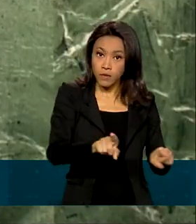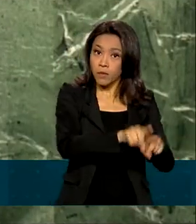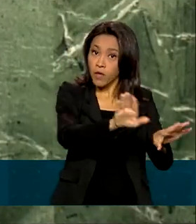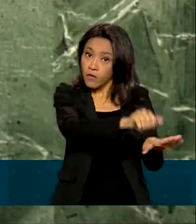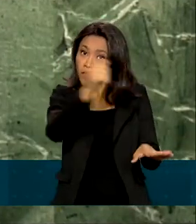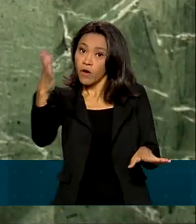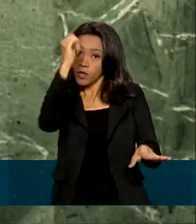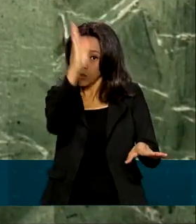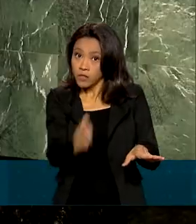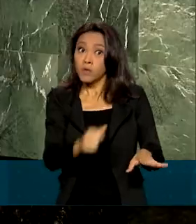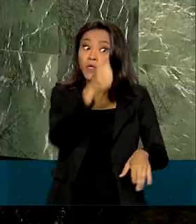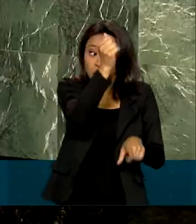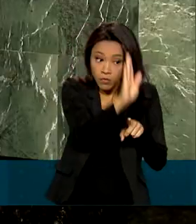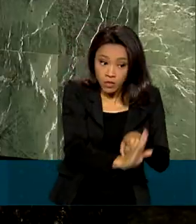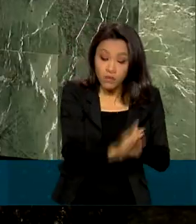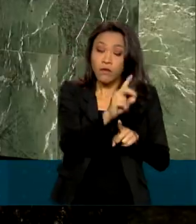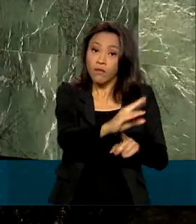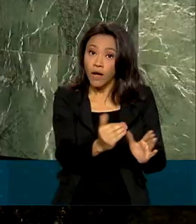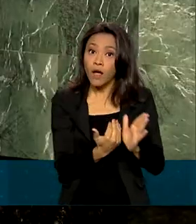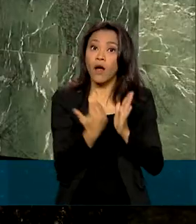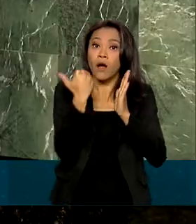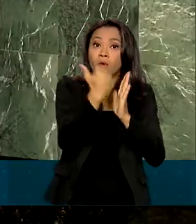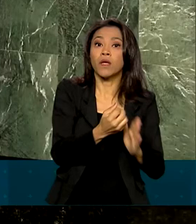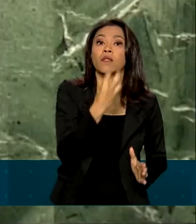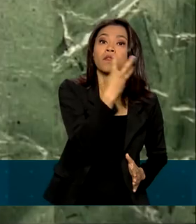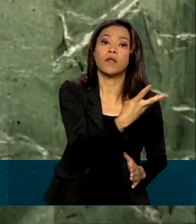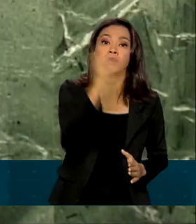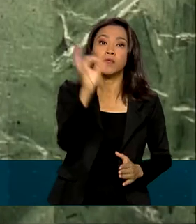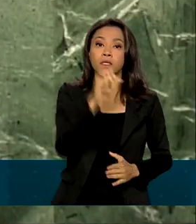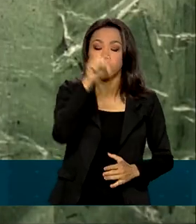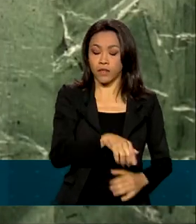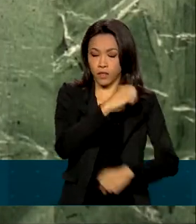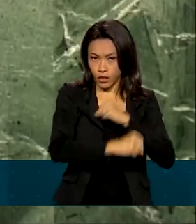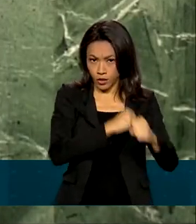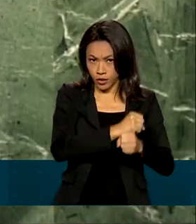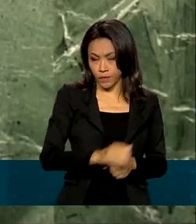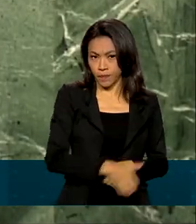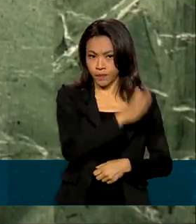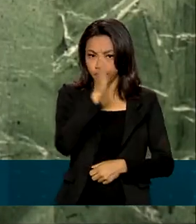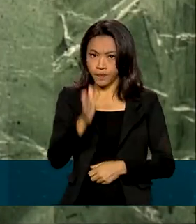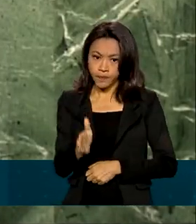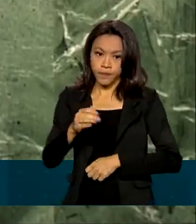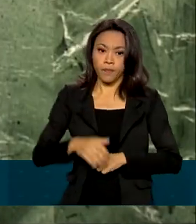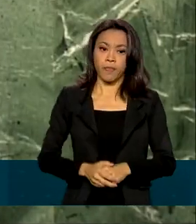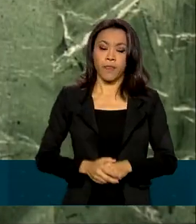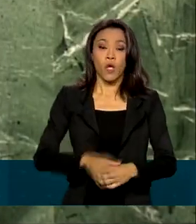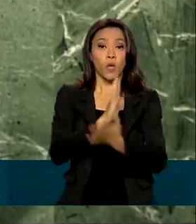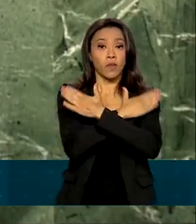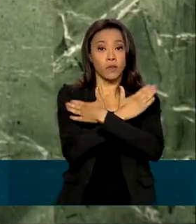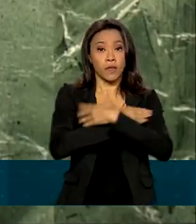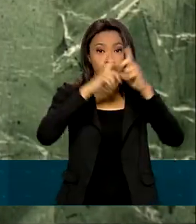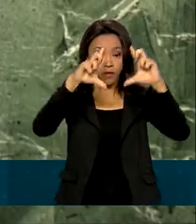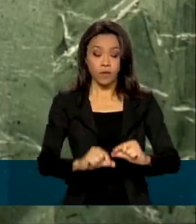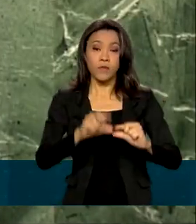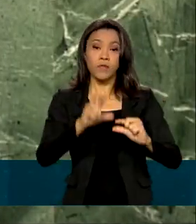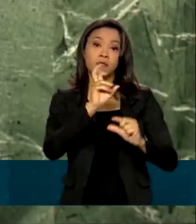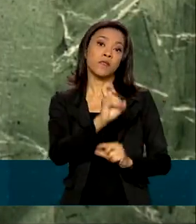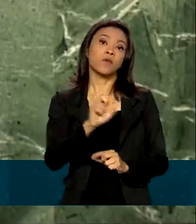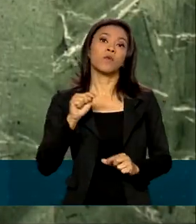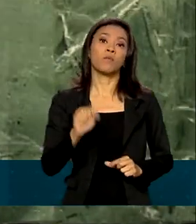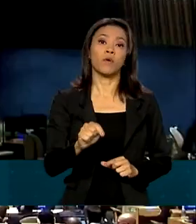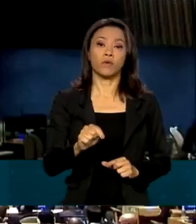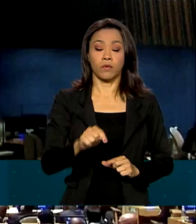Brasil deve crescer 3% neste ano. O desemprego caiu 5 pontos percentuais, chegando a